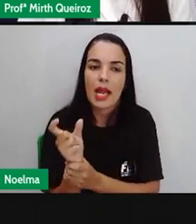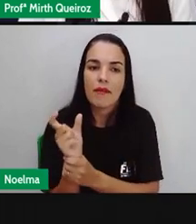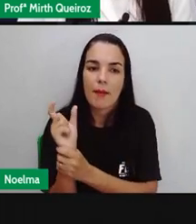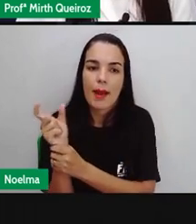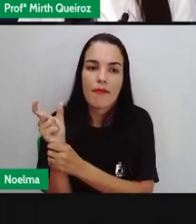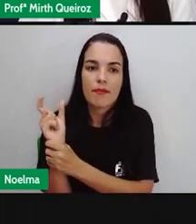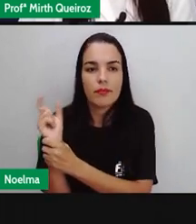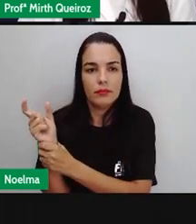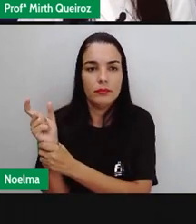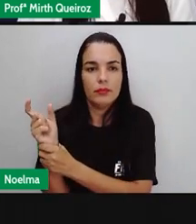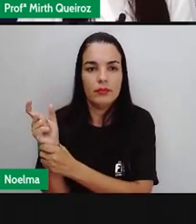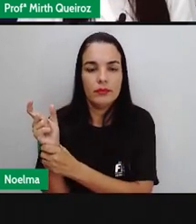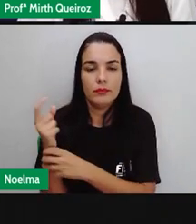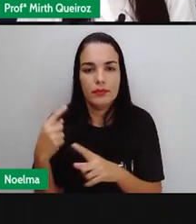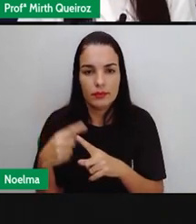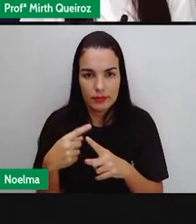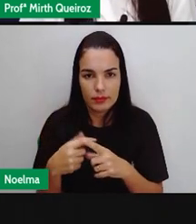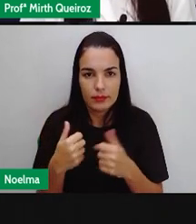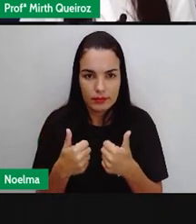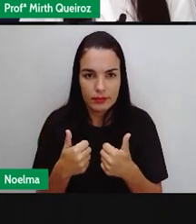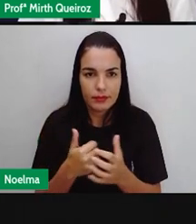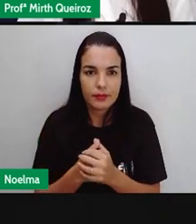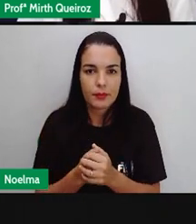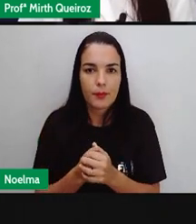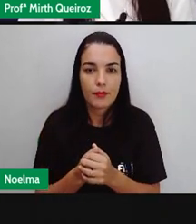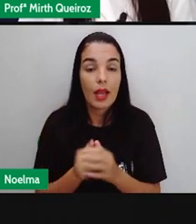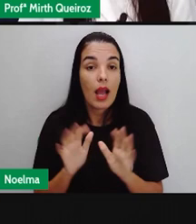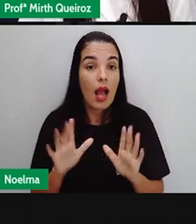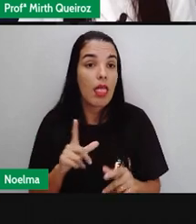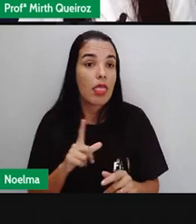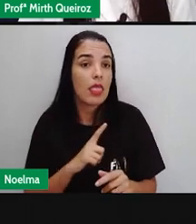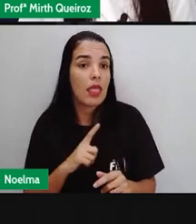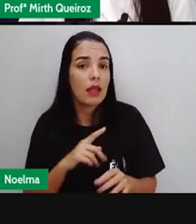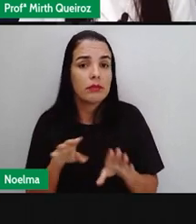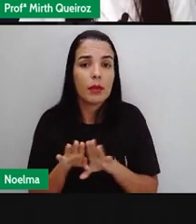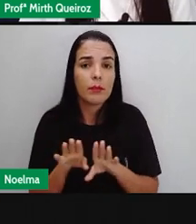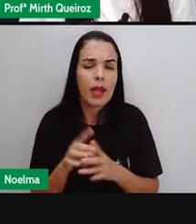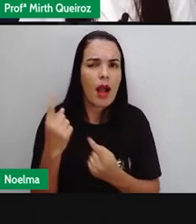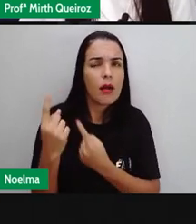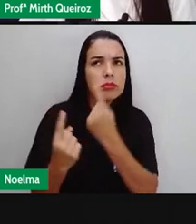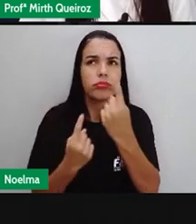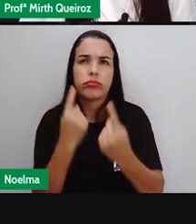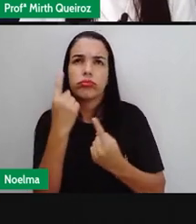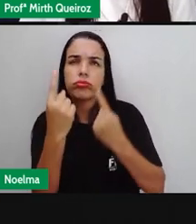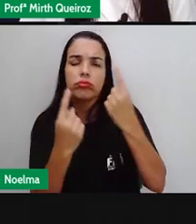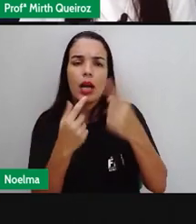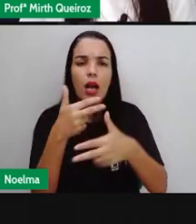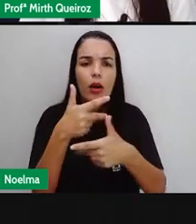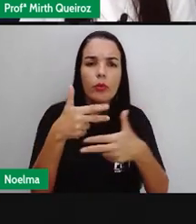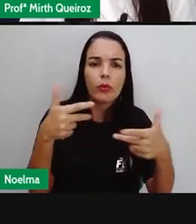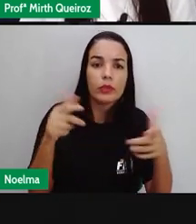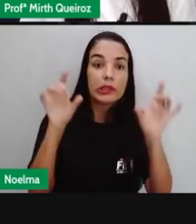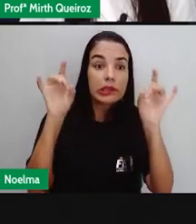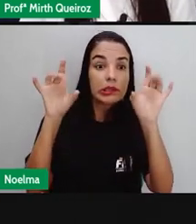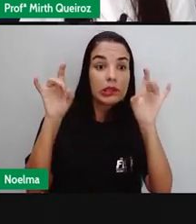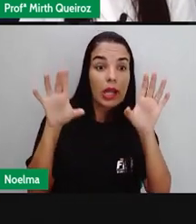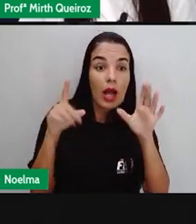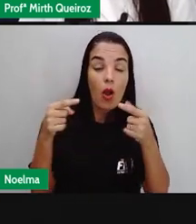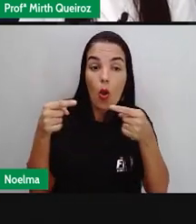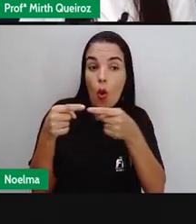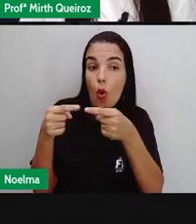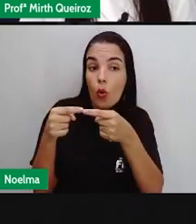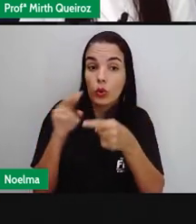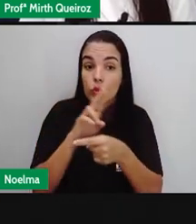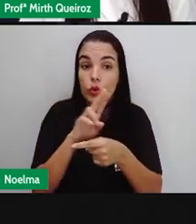o nome que é o substantivo. Há, no entanto, alguns casos específicos de concordância nominal